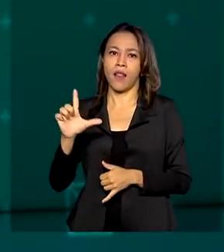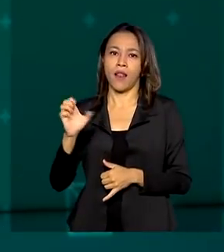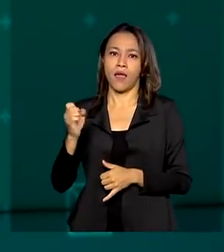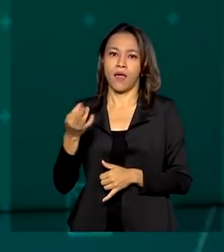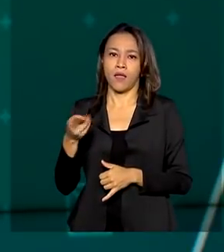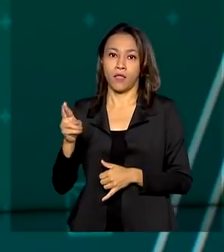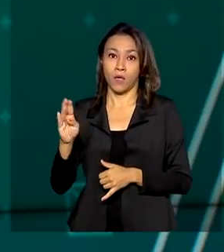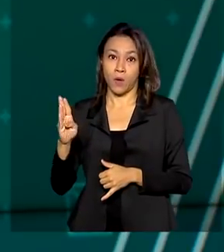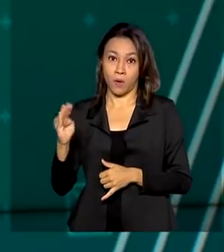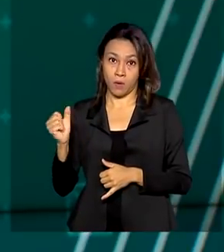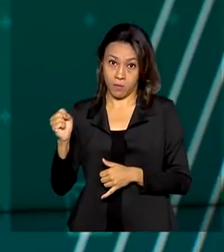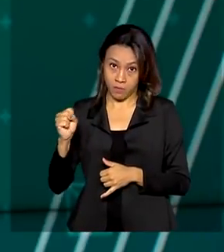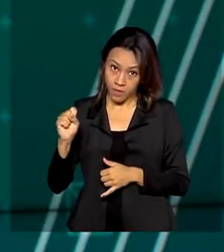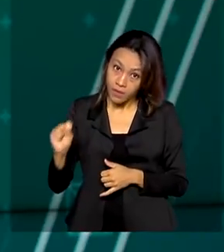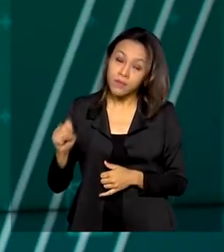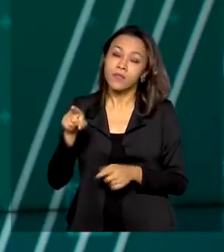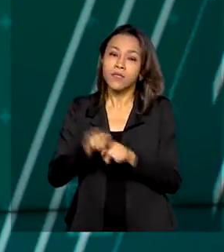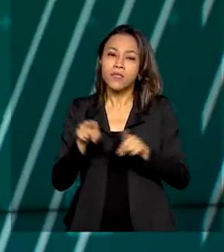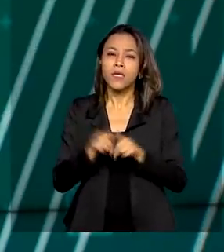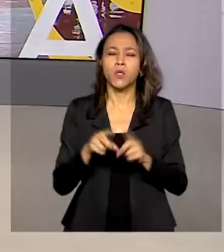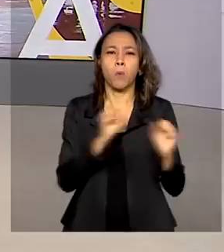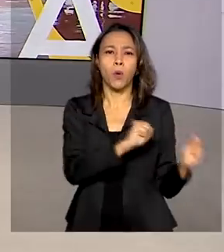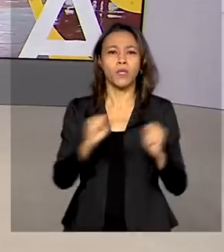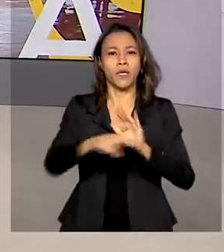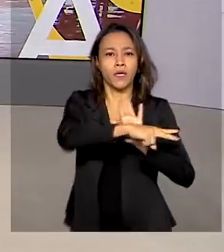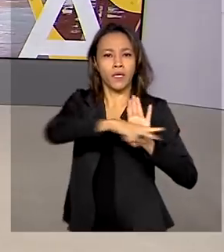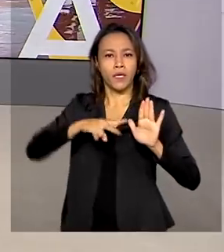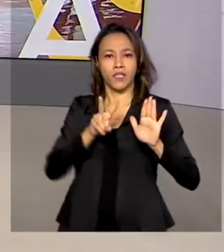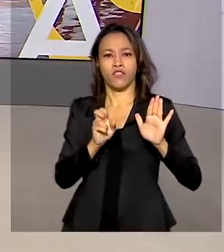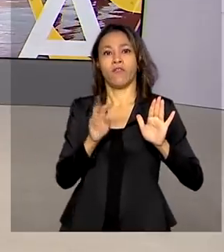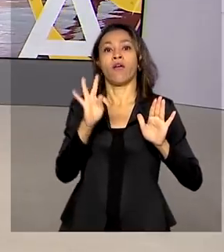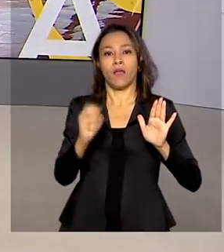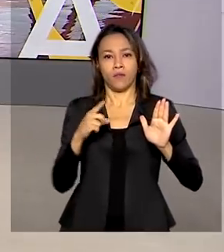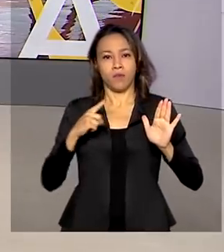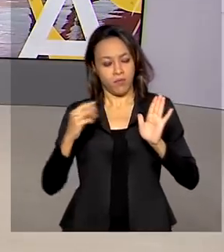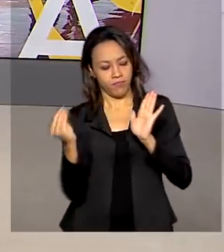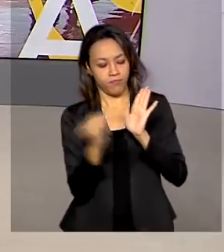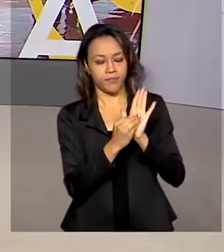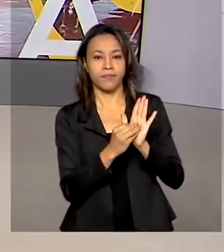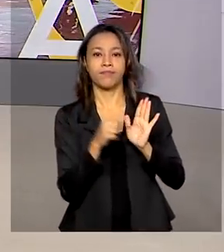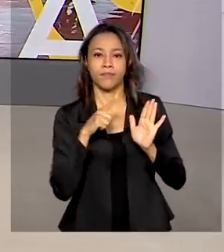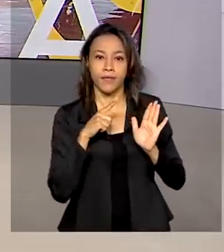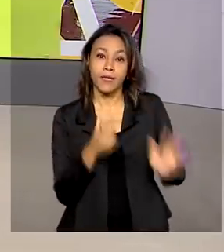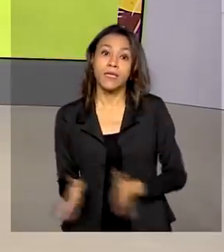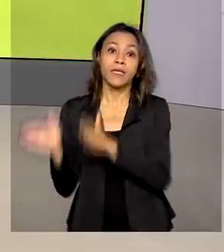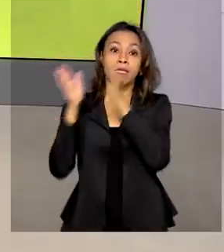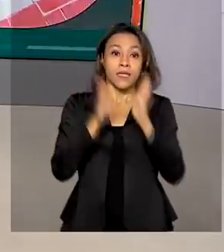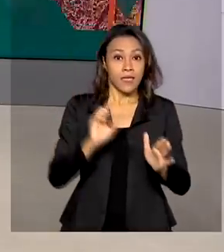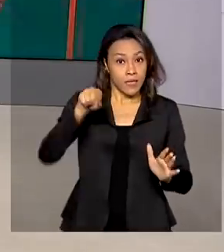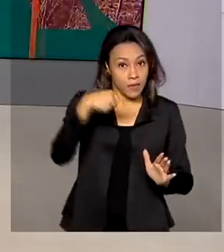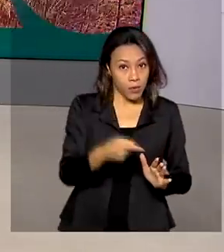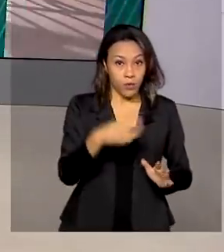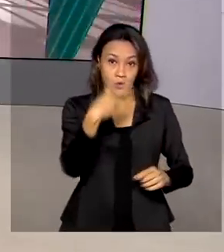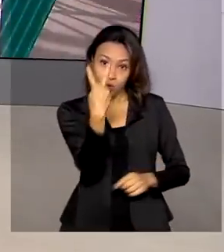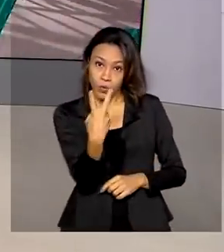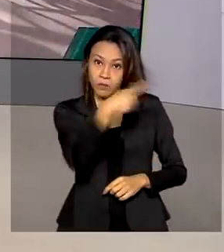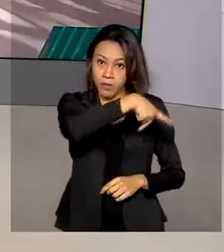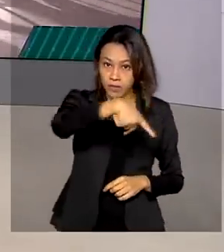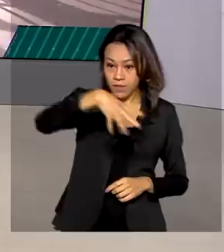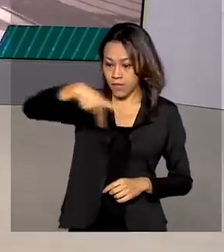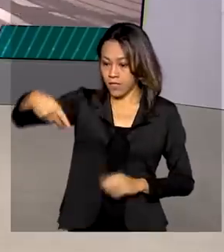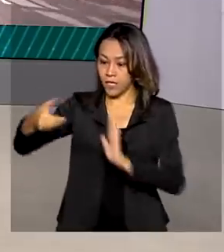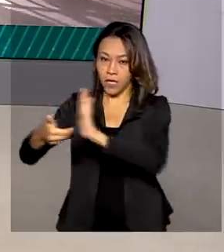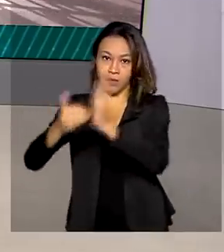mantém a União com o poder de veto nas decisões. Depois do encontro, o presidente Bolsonaro e os presidentes do Senado e da Câmara